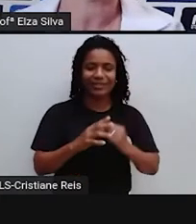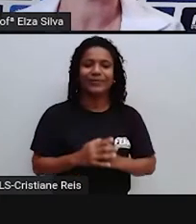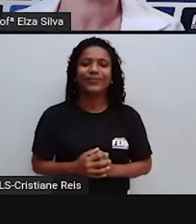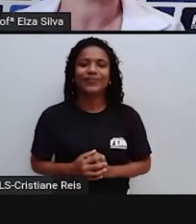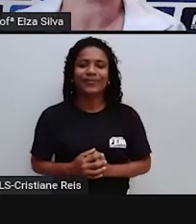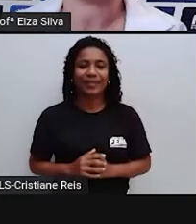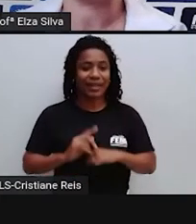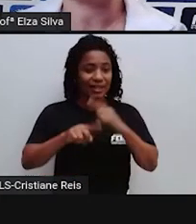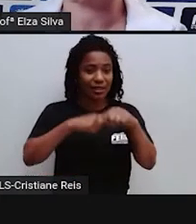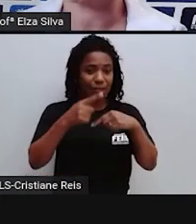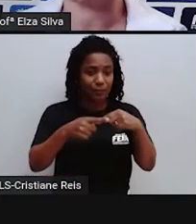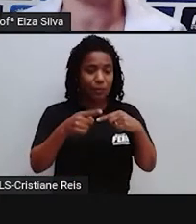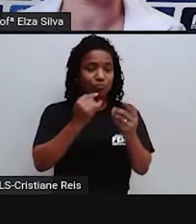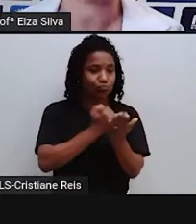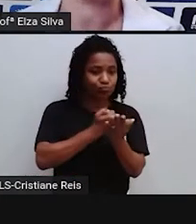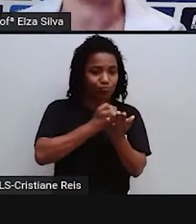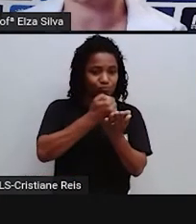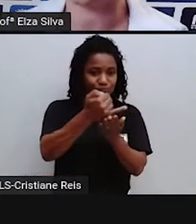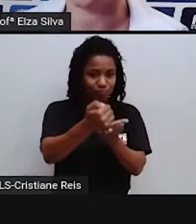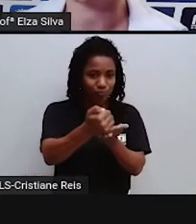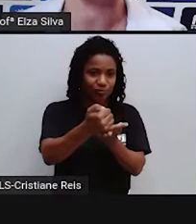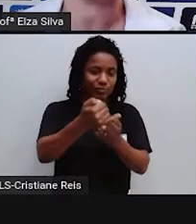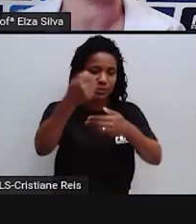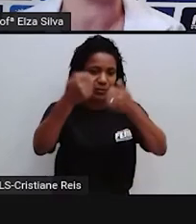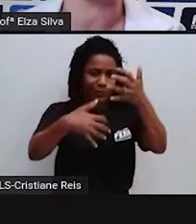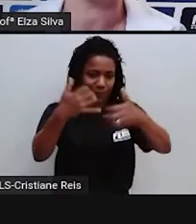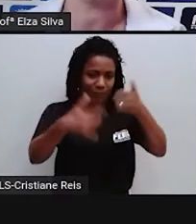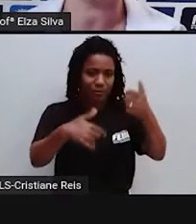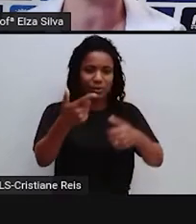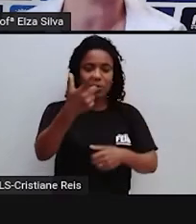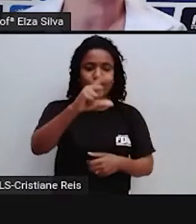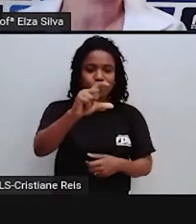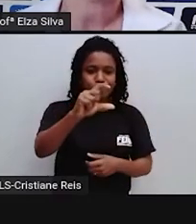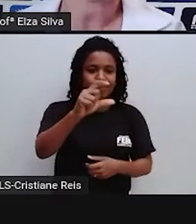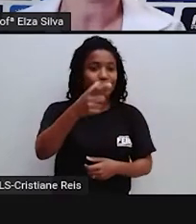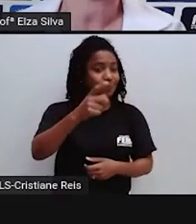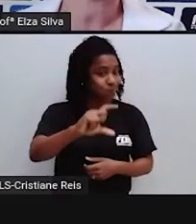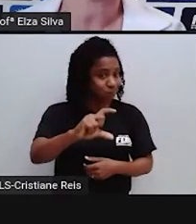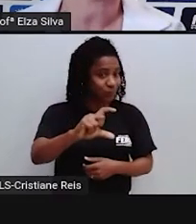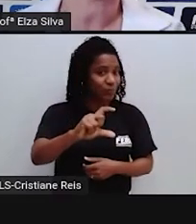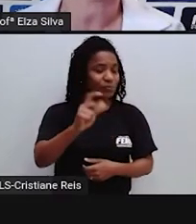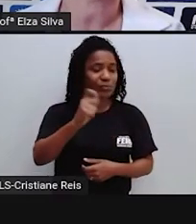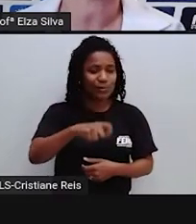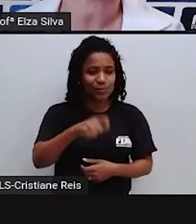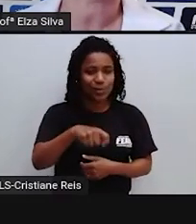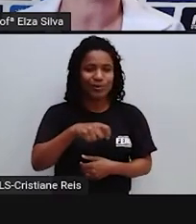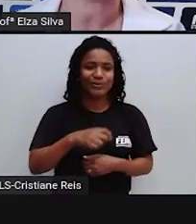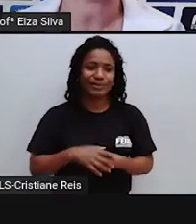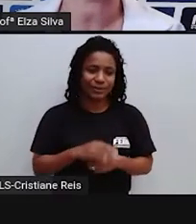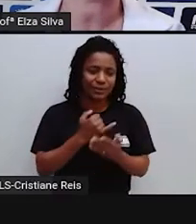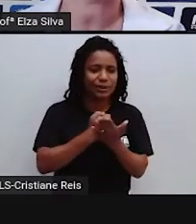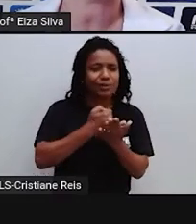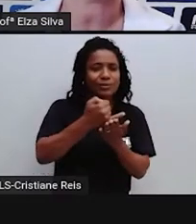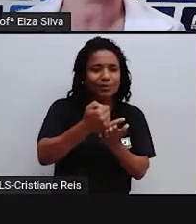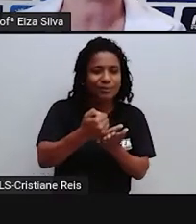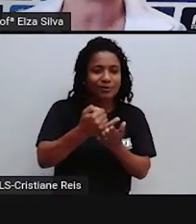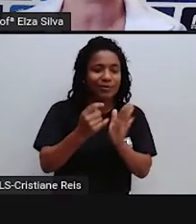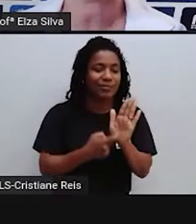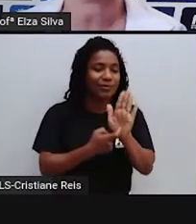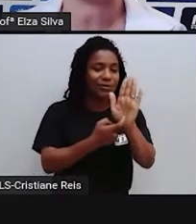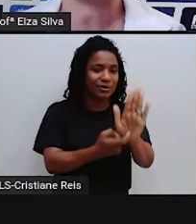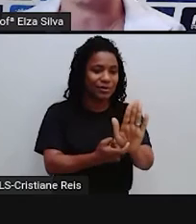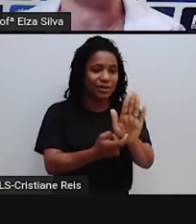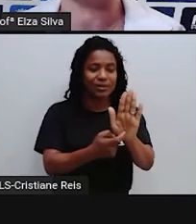depois Vamos escrever A introdução Que pode ser Um parágrafo Dois E nessa introdução Você vai apresentar E